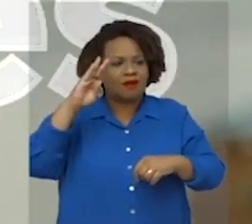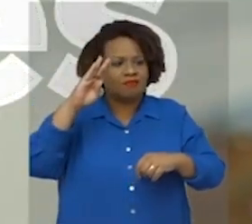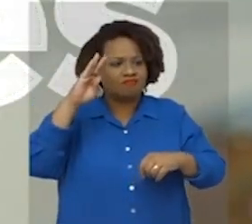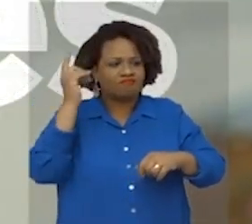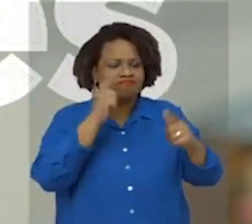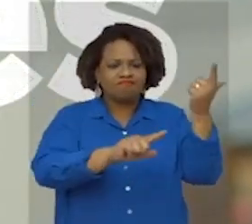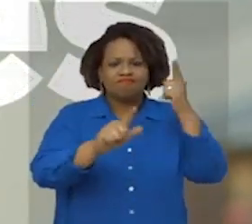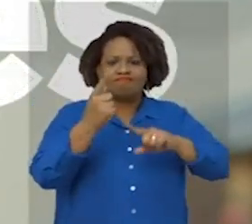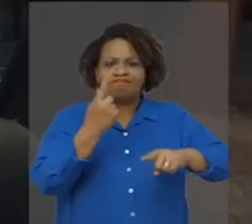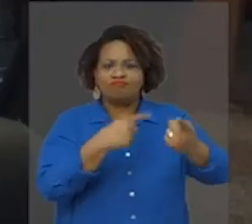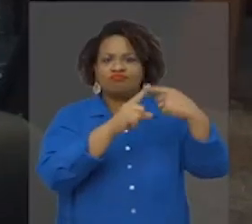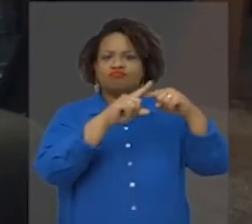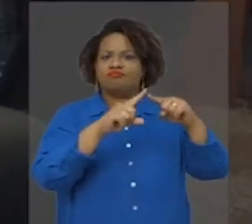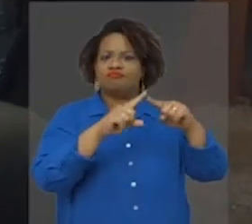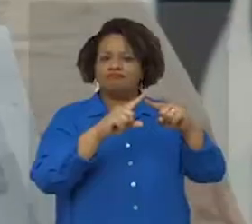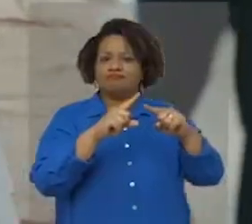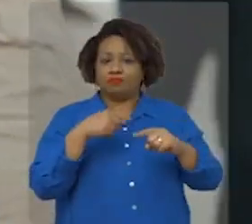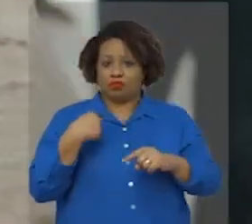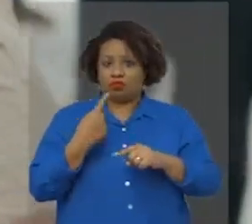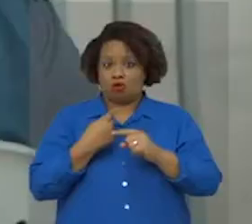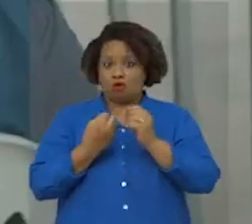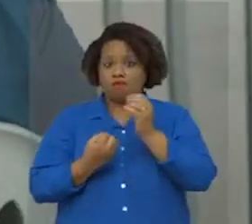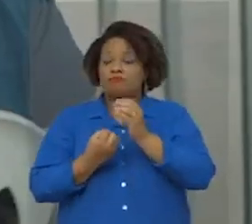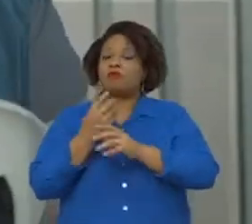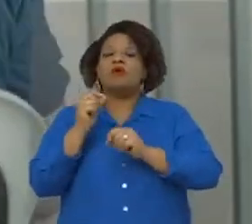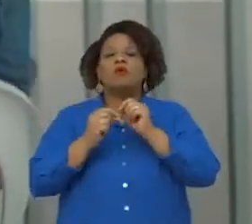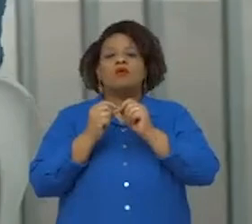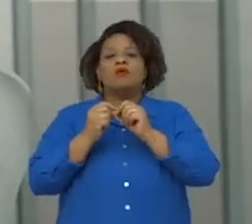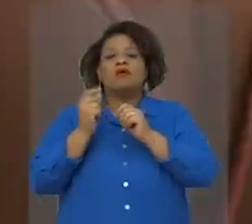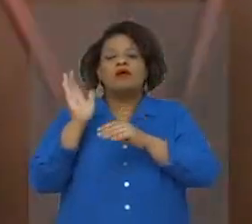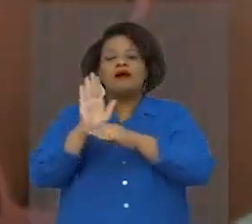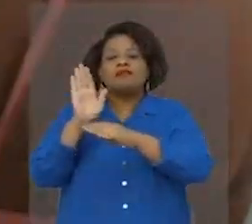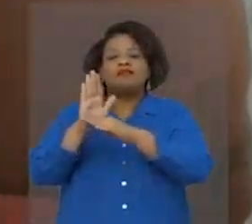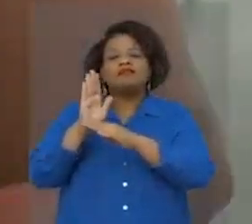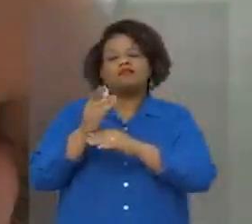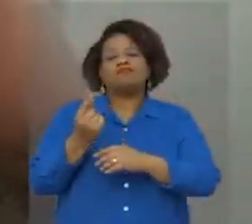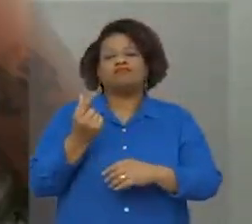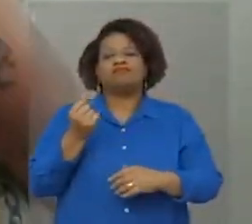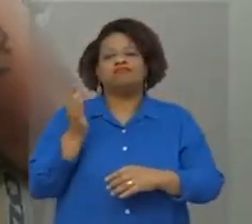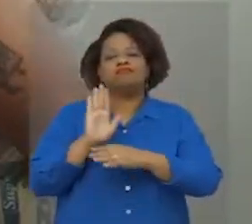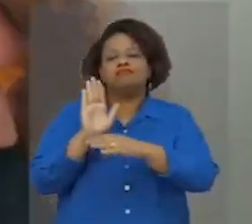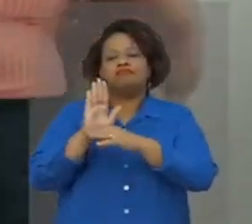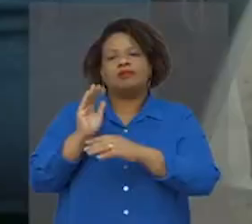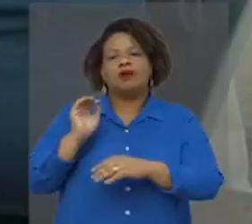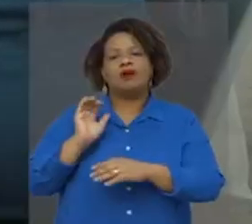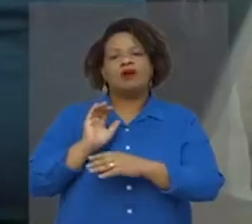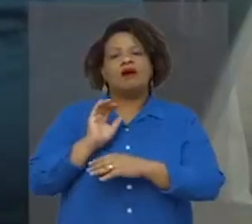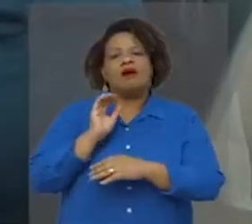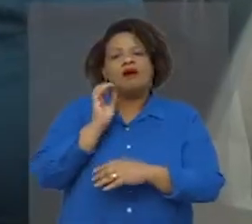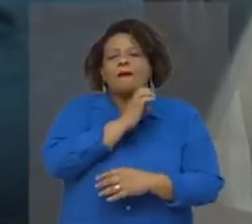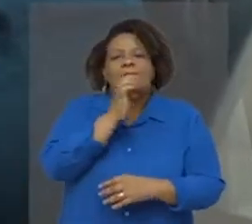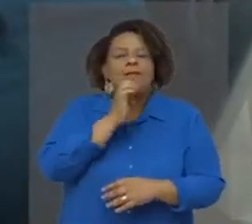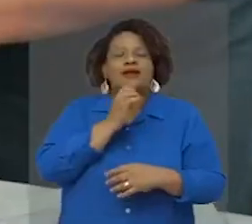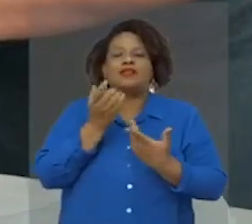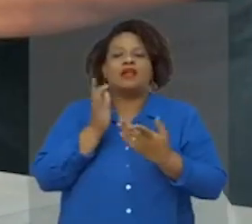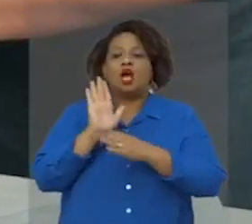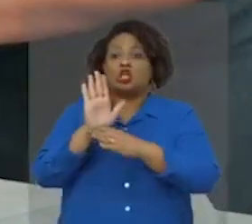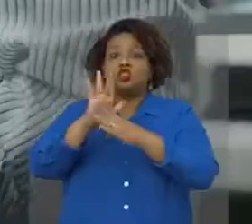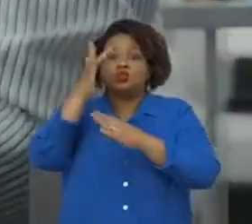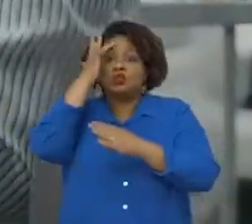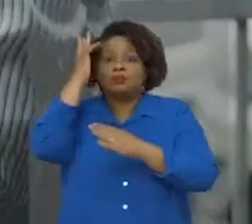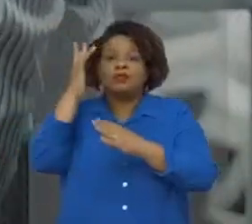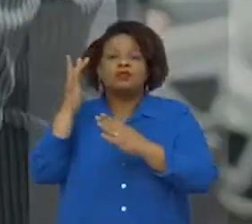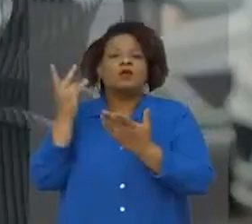realizações. Nós, por exemplo, criamos um auxílio emergencial que hoje ajuda as pessoas que